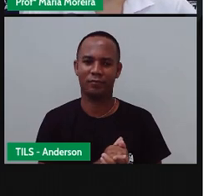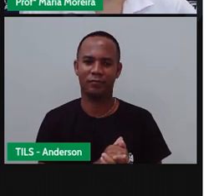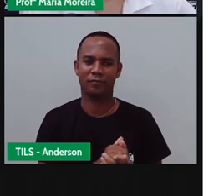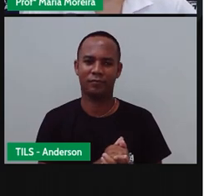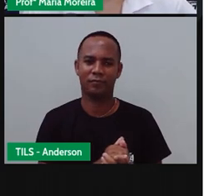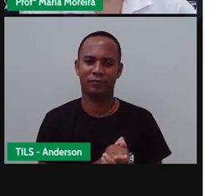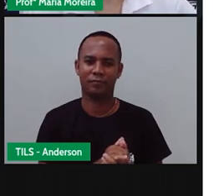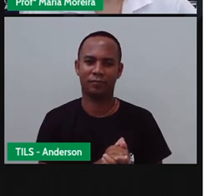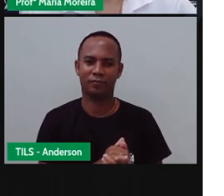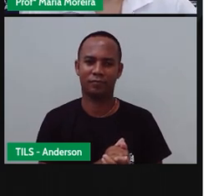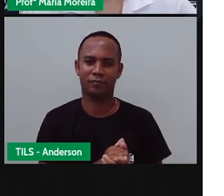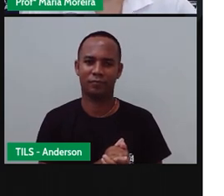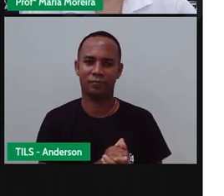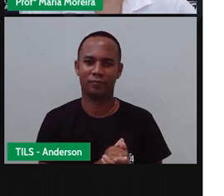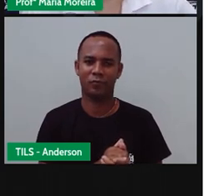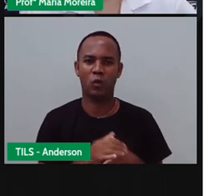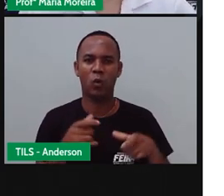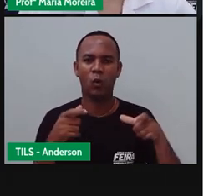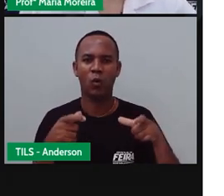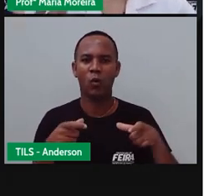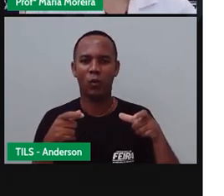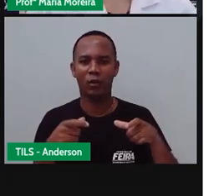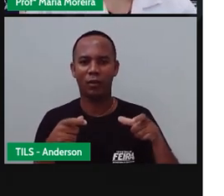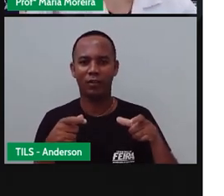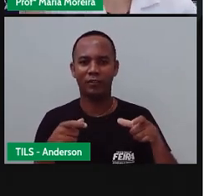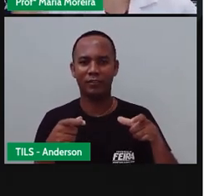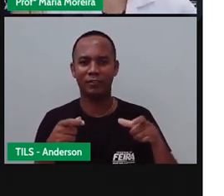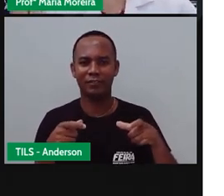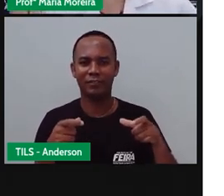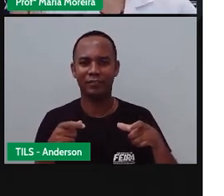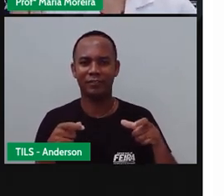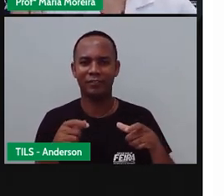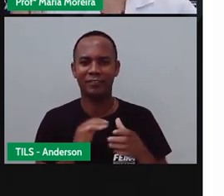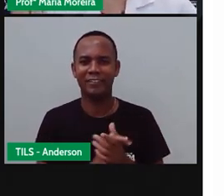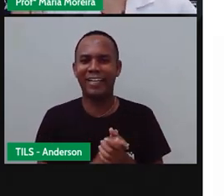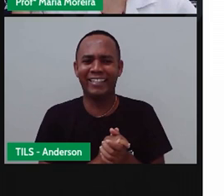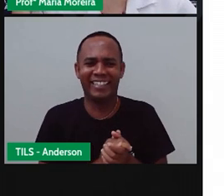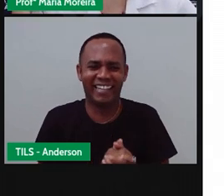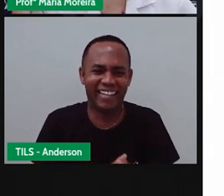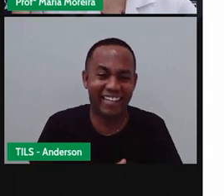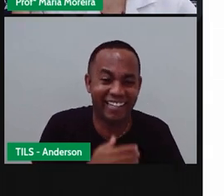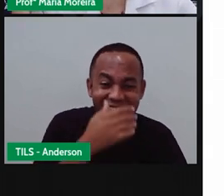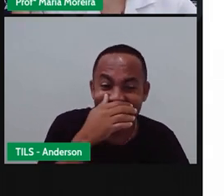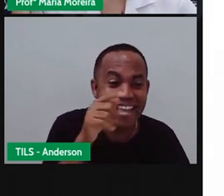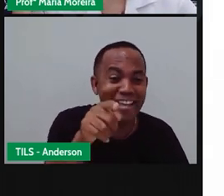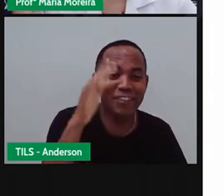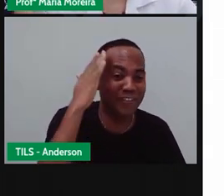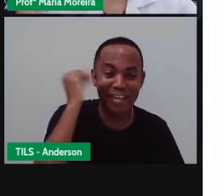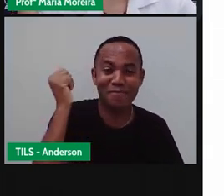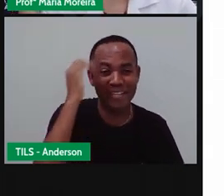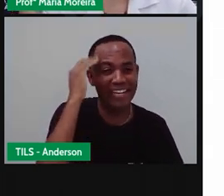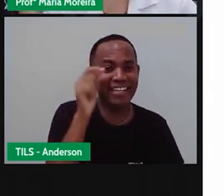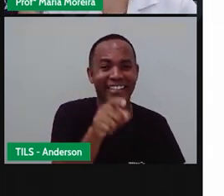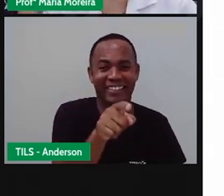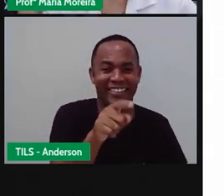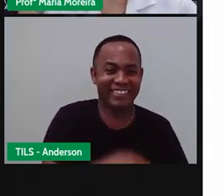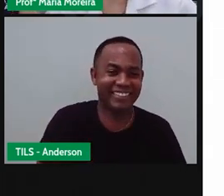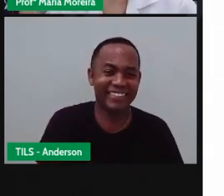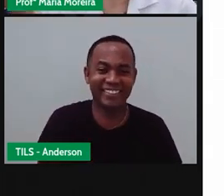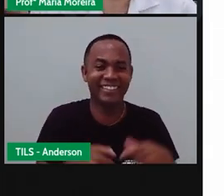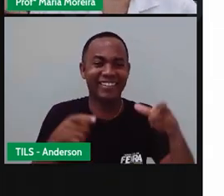Vamos aqui Onde? Depois você fala que sou eu que dou as respostas Você tá vendo, né? Eu não sabia